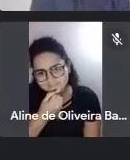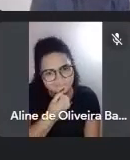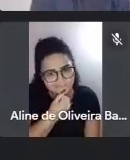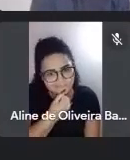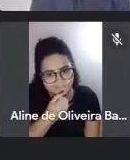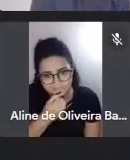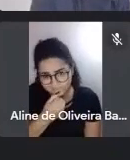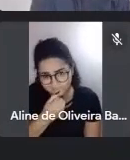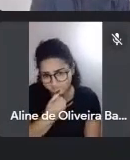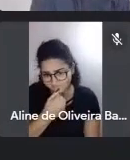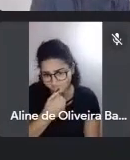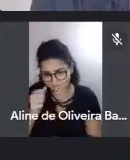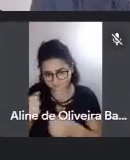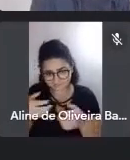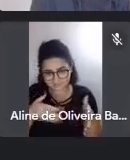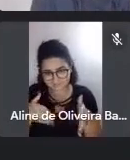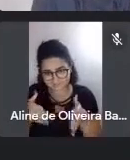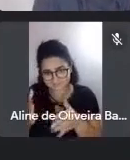mudar Não